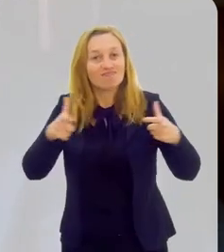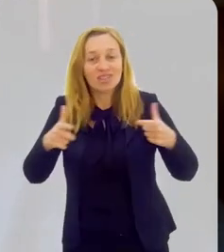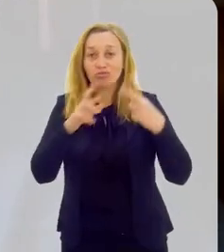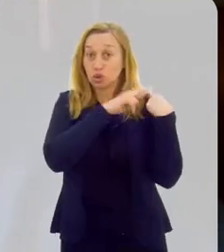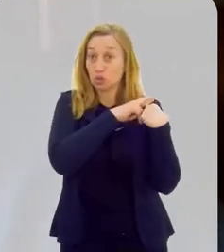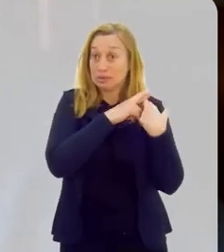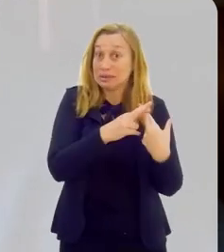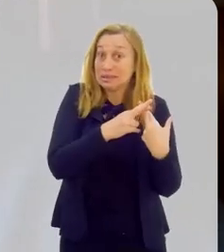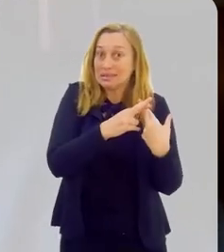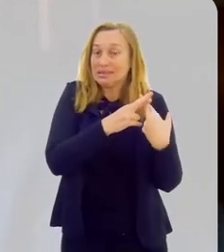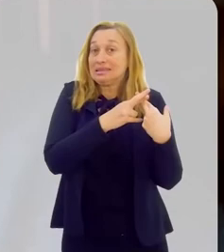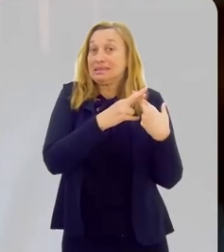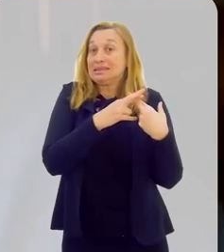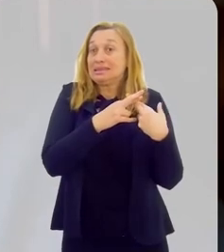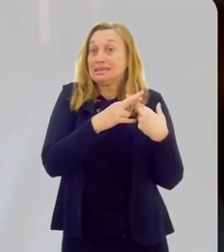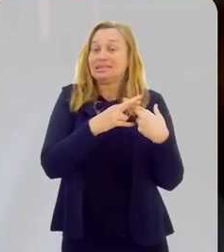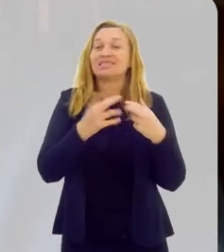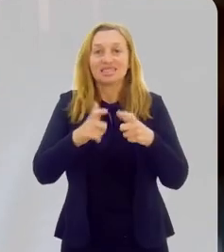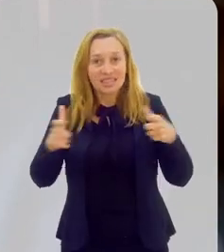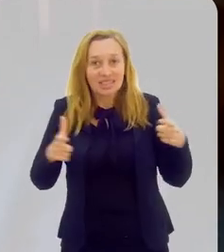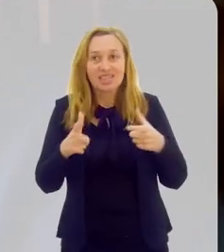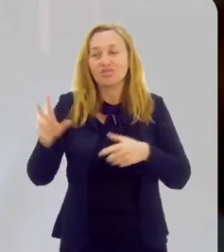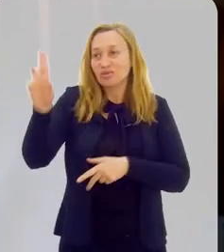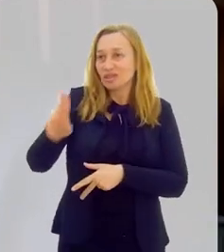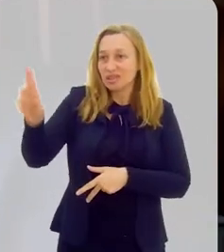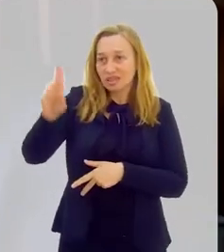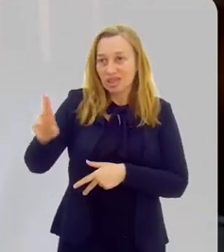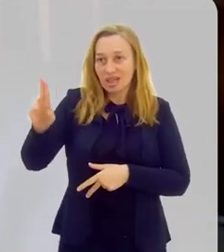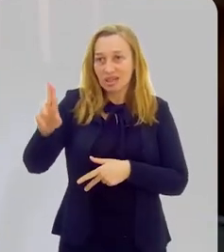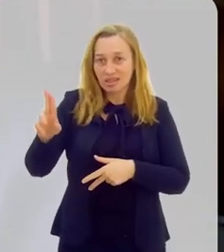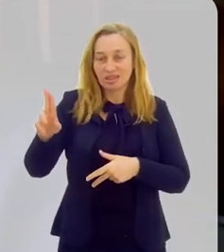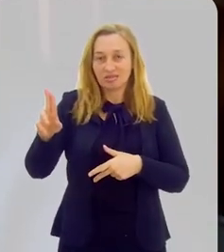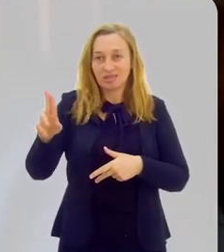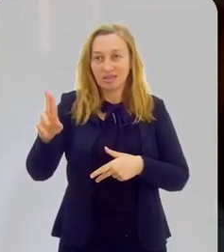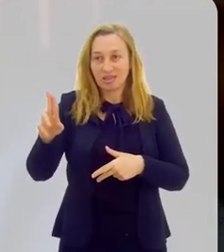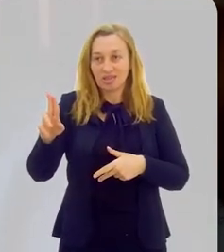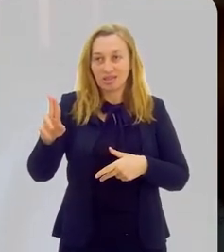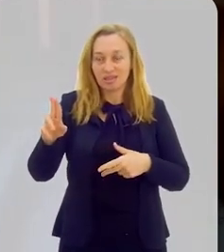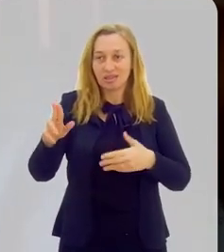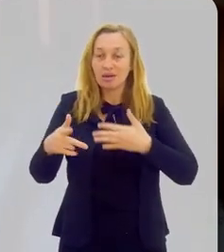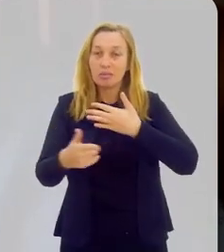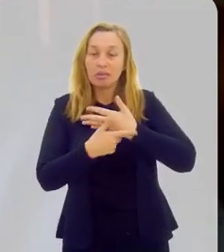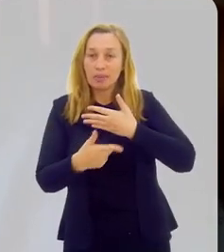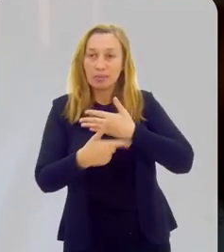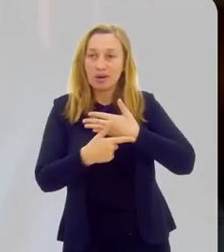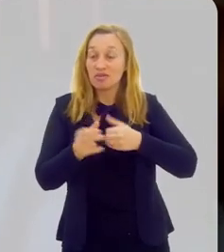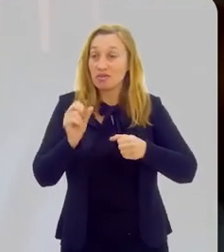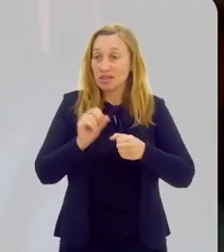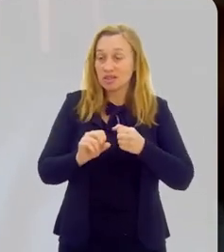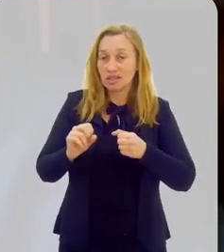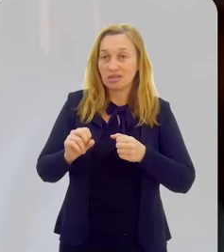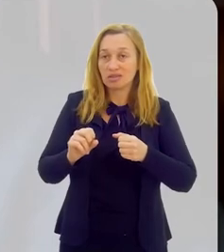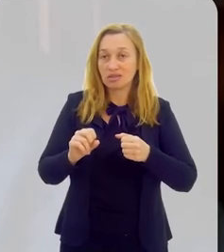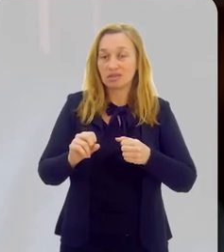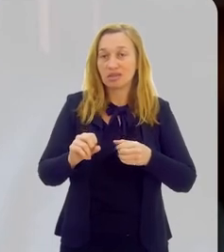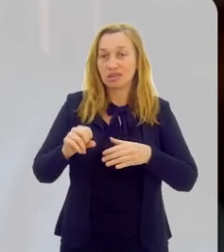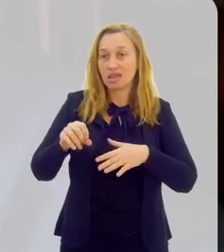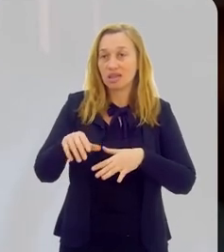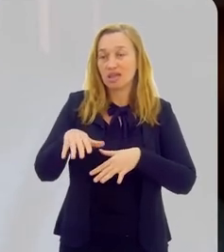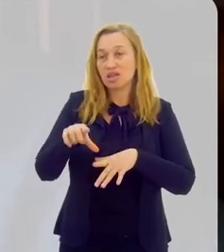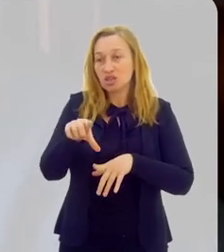gente é uma satisfação grande, uma responsabilidade muito grande e a Universidade assumindo o seu papel do qual ela